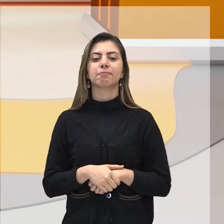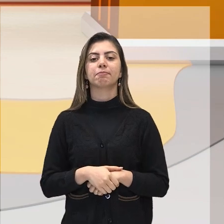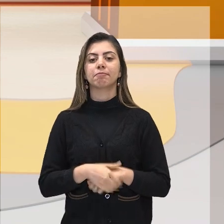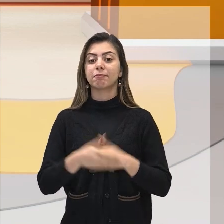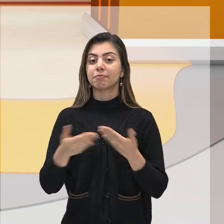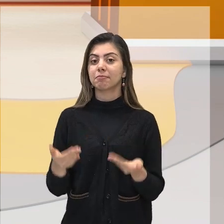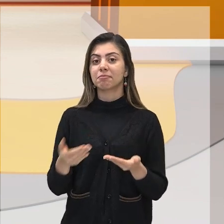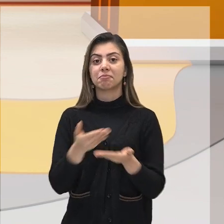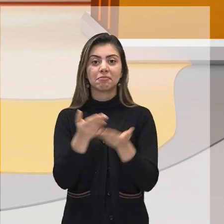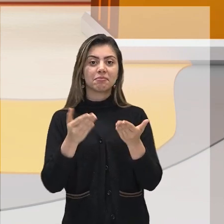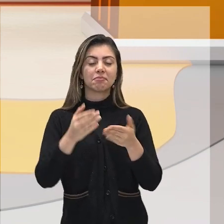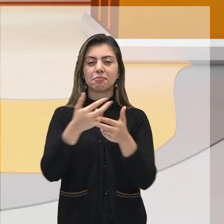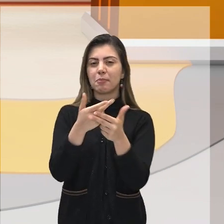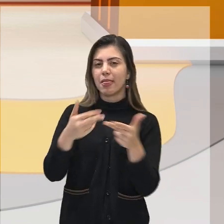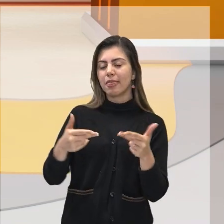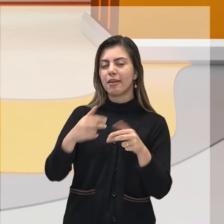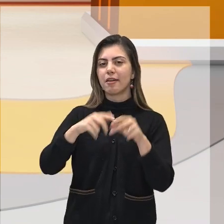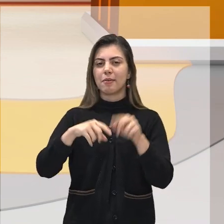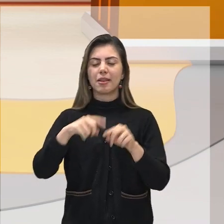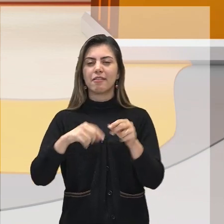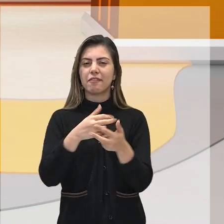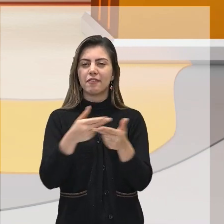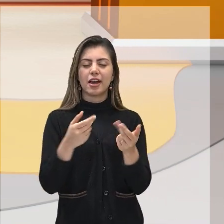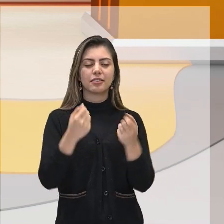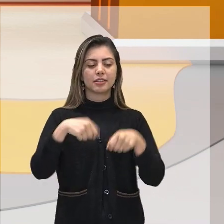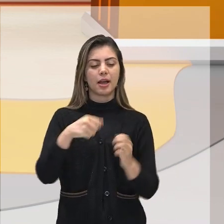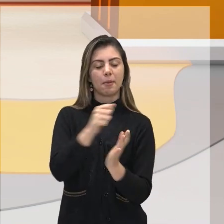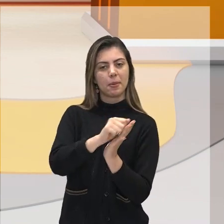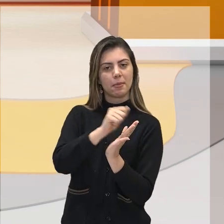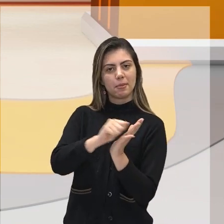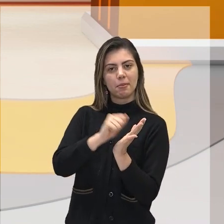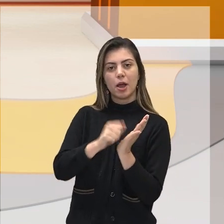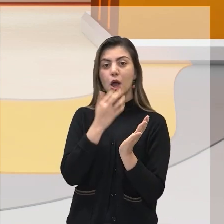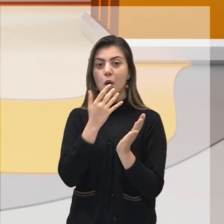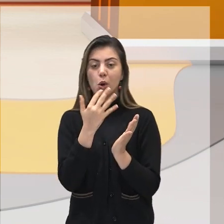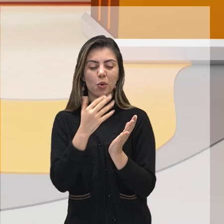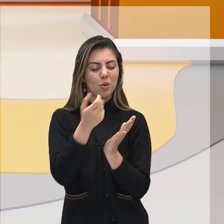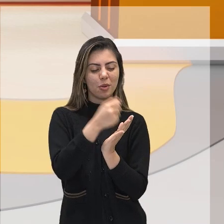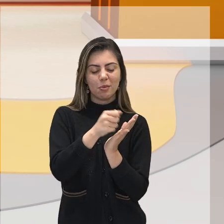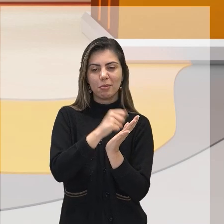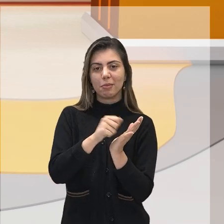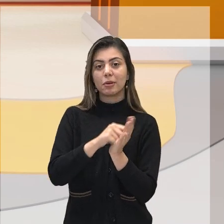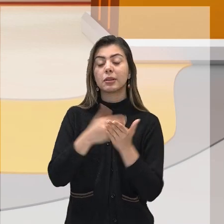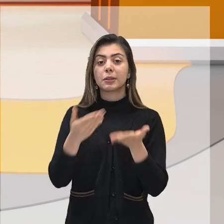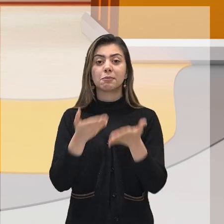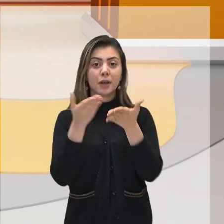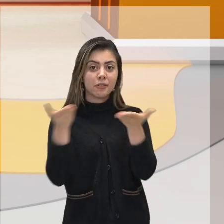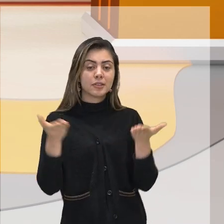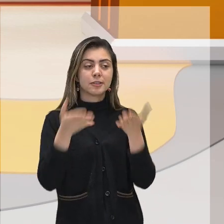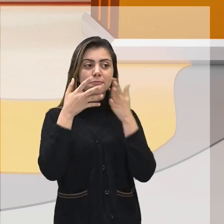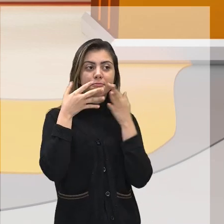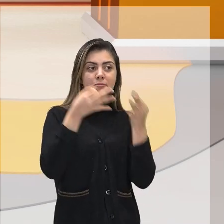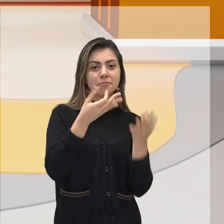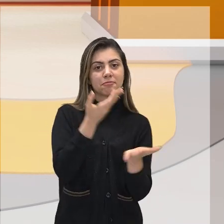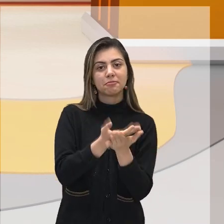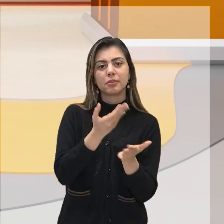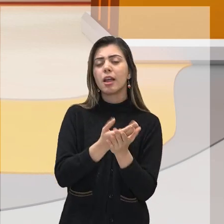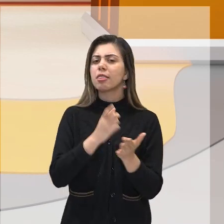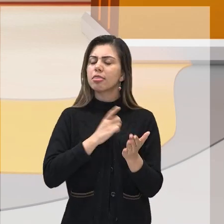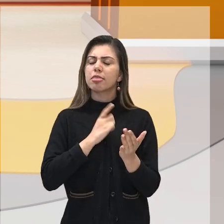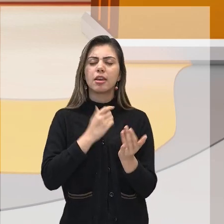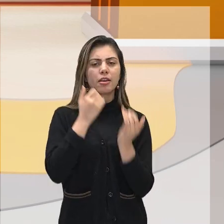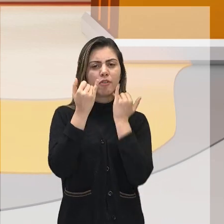Separe seu caderno, organize as canetas coloridas, preste atenção na aula, faça as